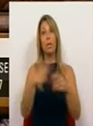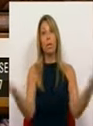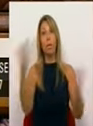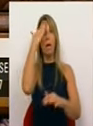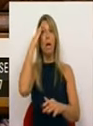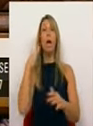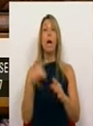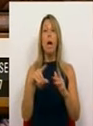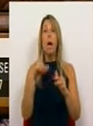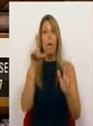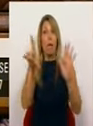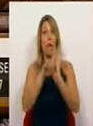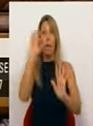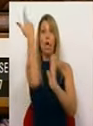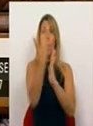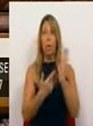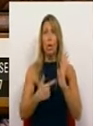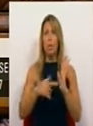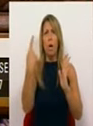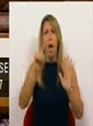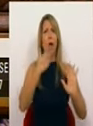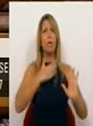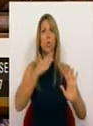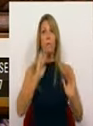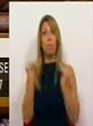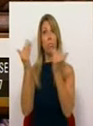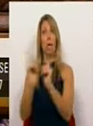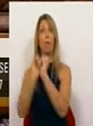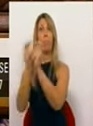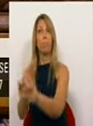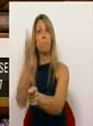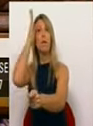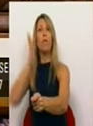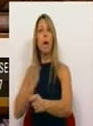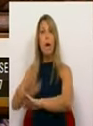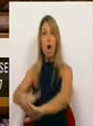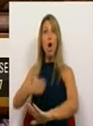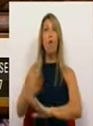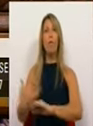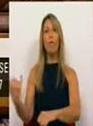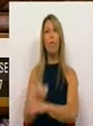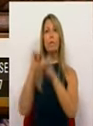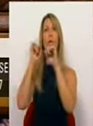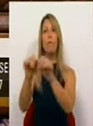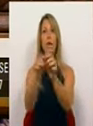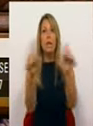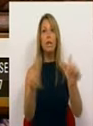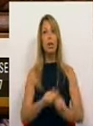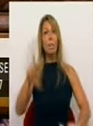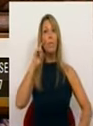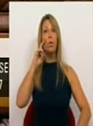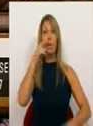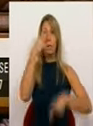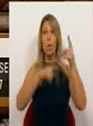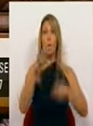contêm já latitude suficiente para atribuir às Forças Armadas um reforço do seu papel no sistema de proteção civil.